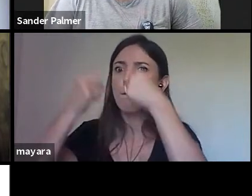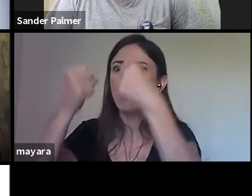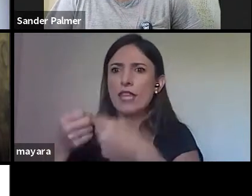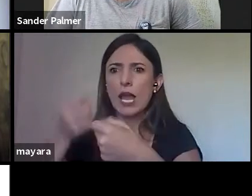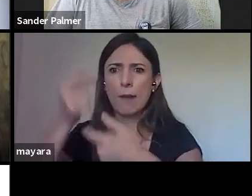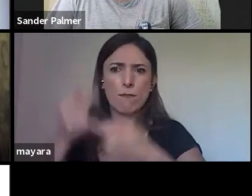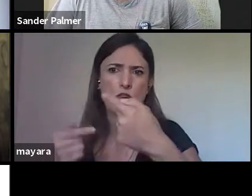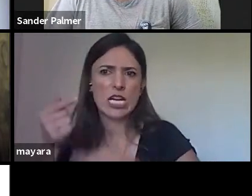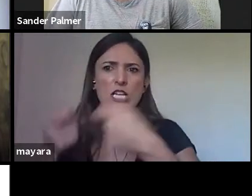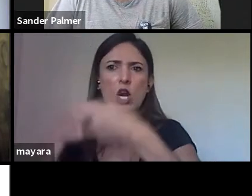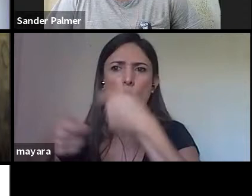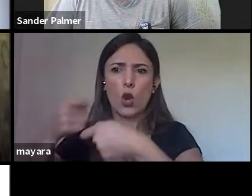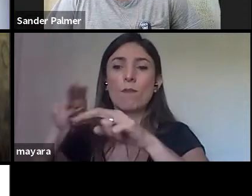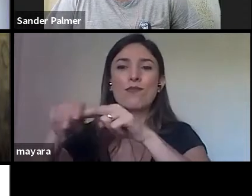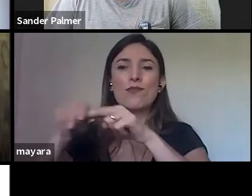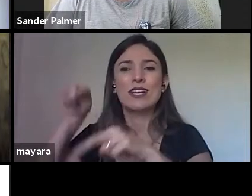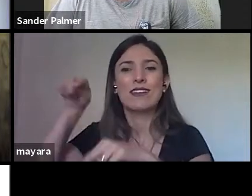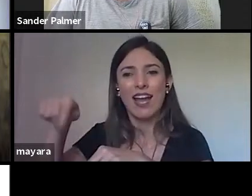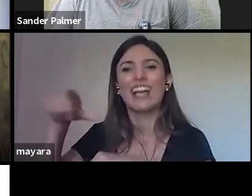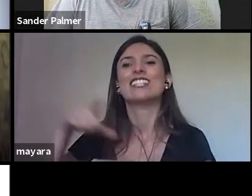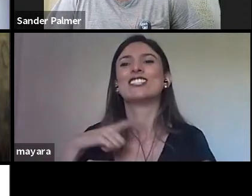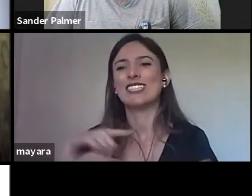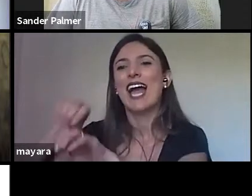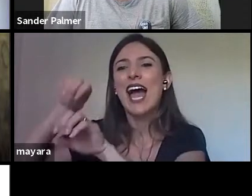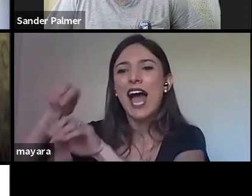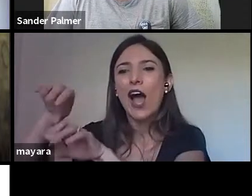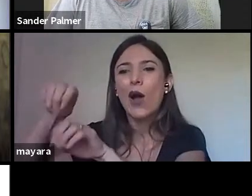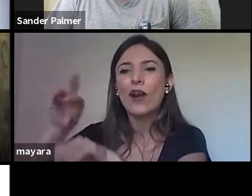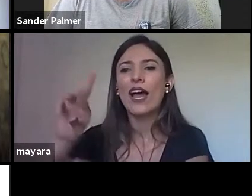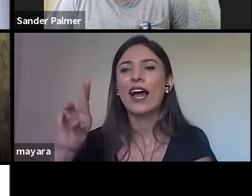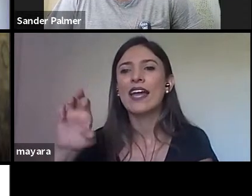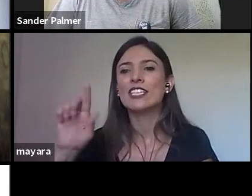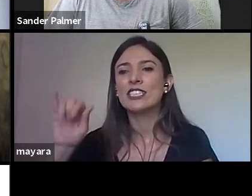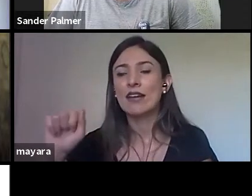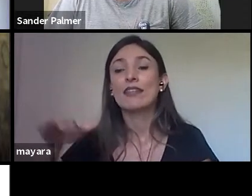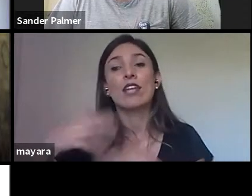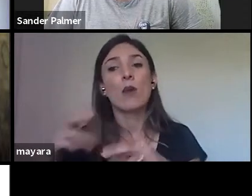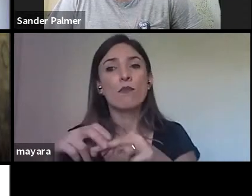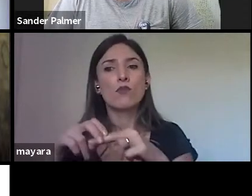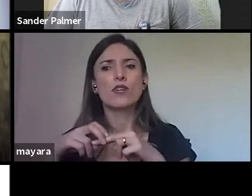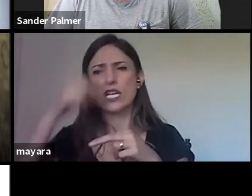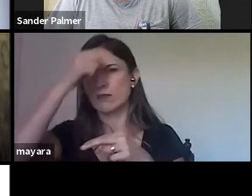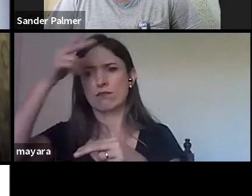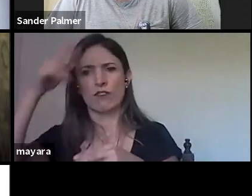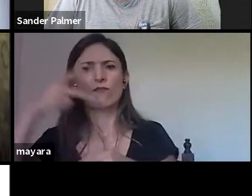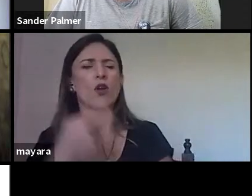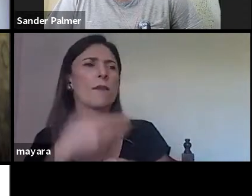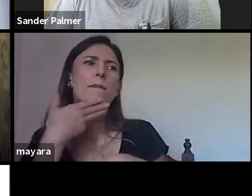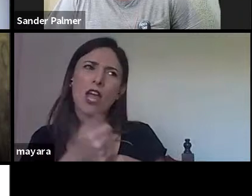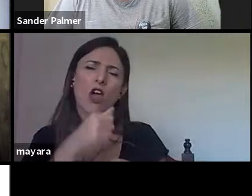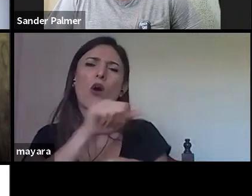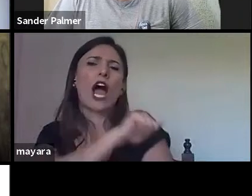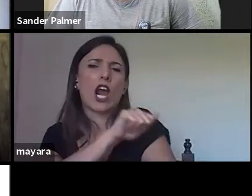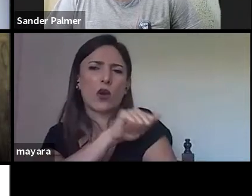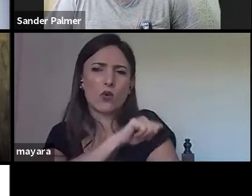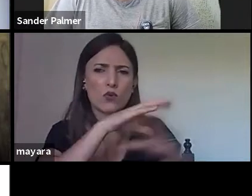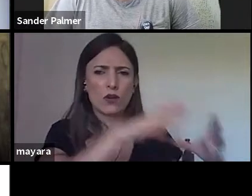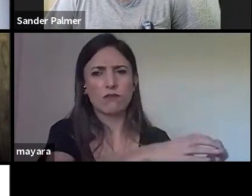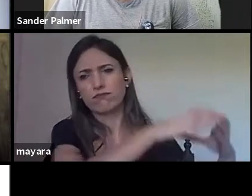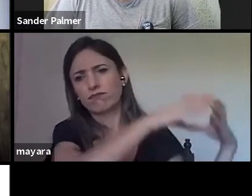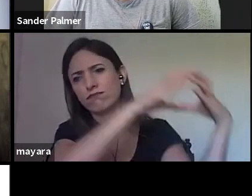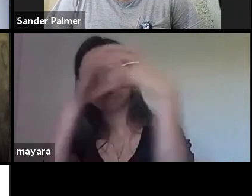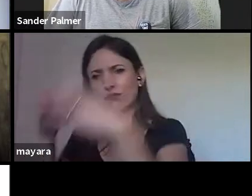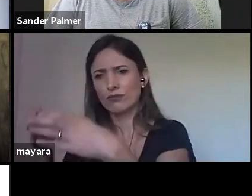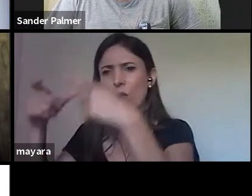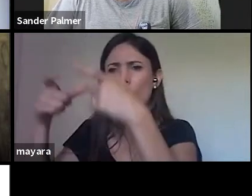aula rédea. Então, os alunos deveriam ser mandados para a Iuroca para que